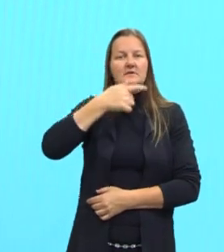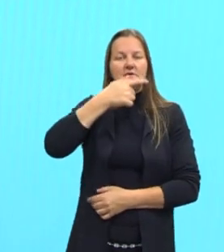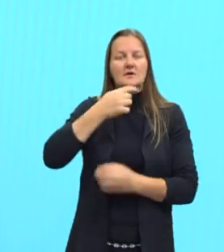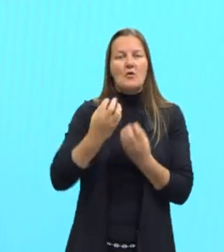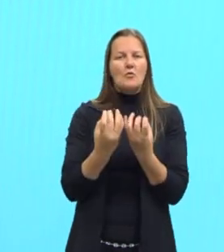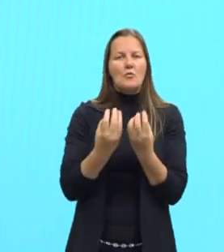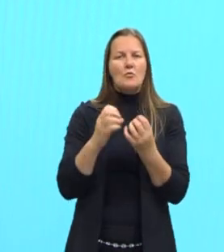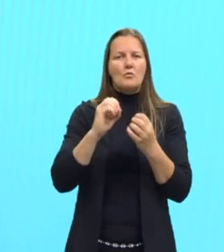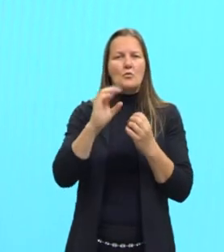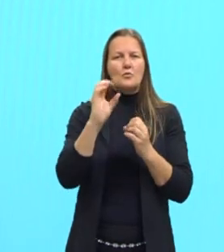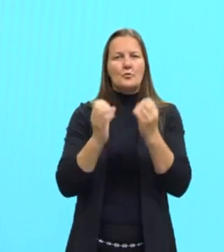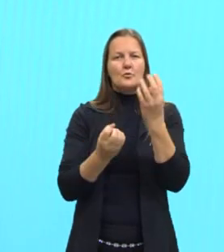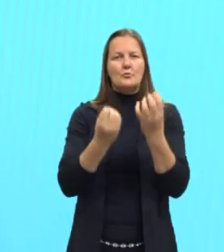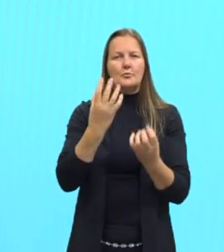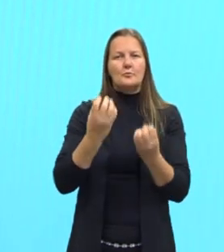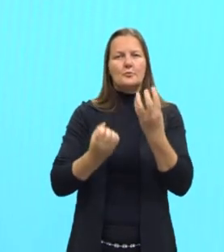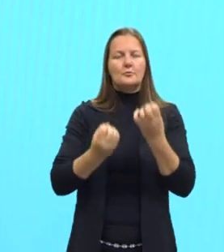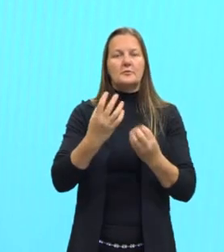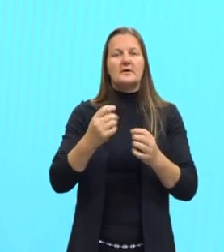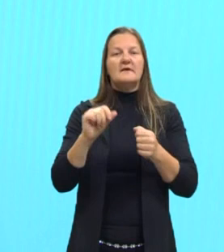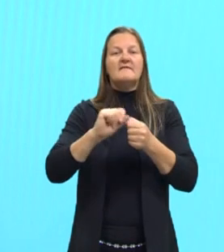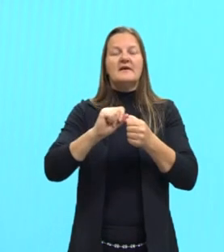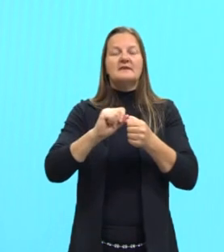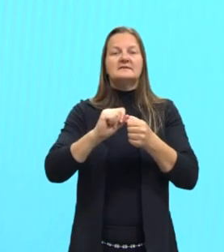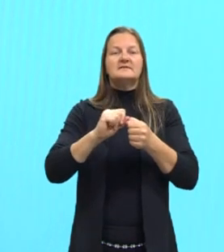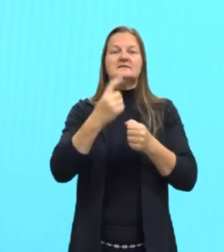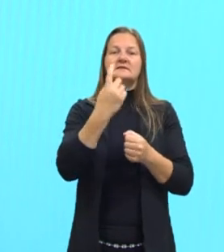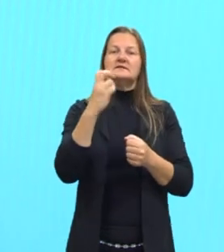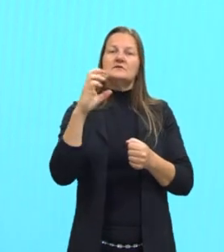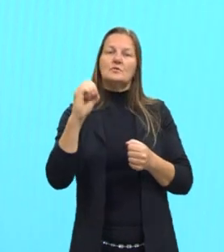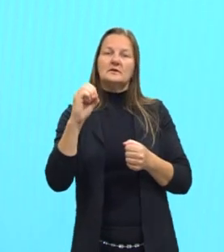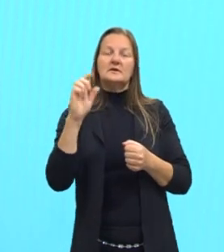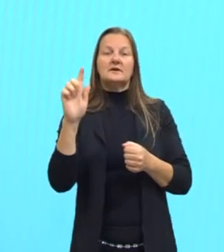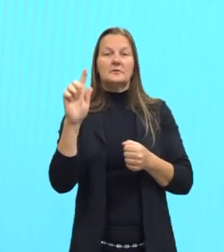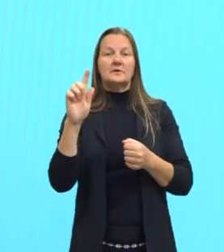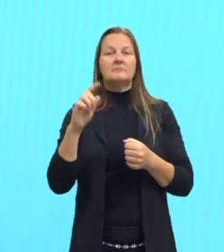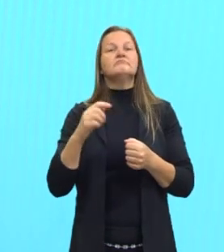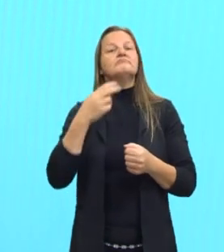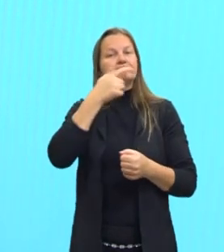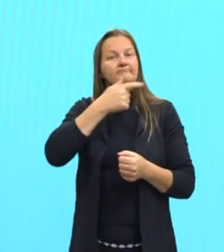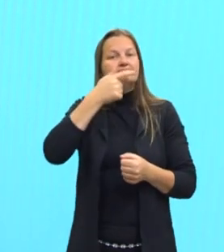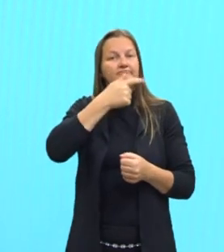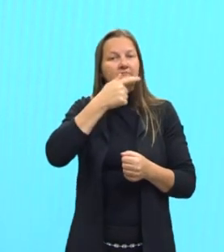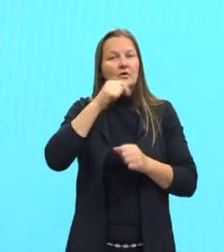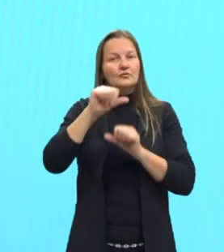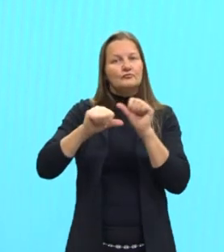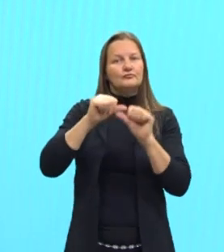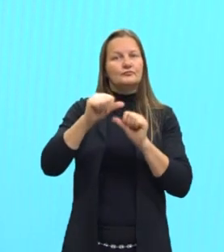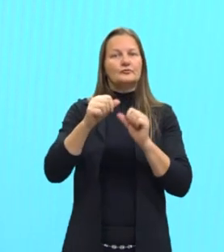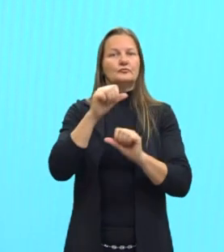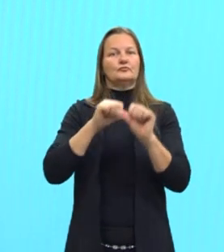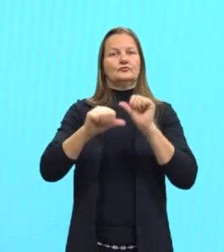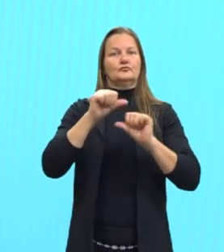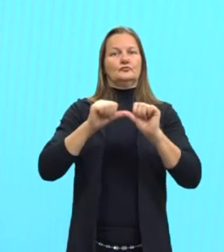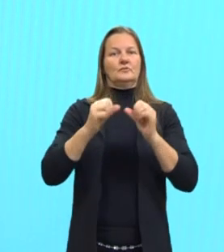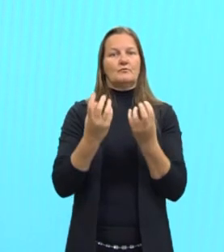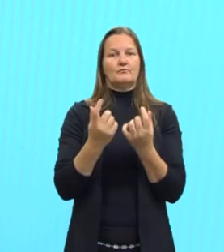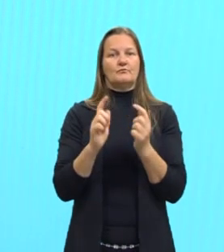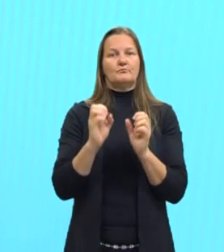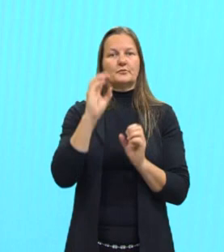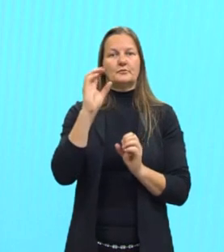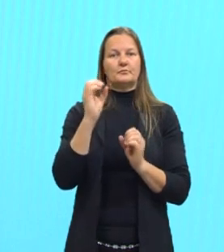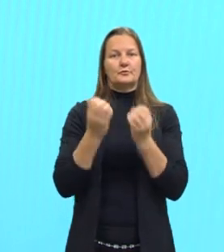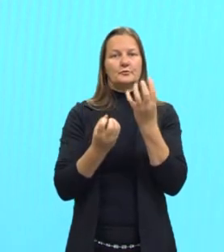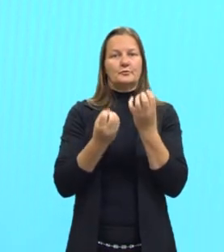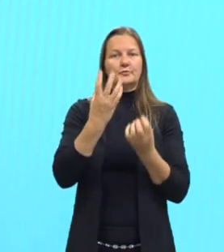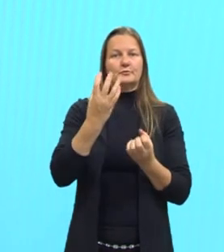50 gramas de etanol a partir de 100 gramas de glicose, conforme a equação química